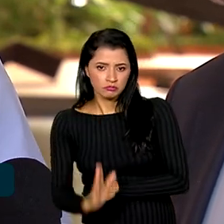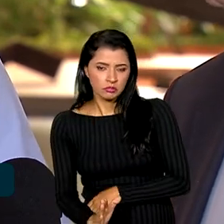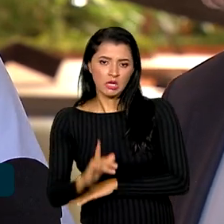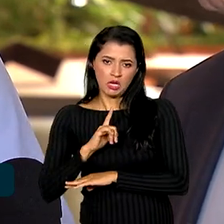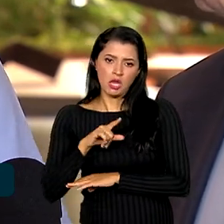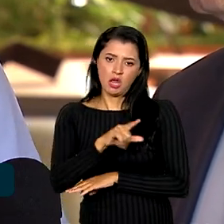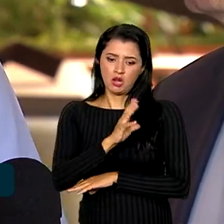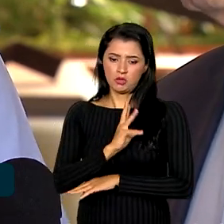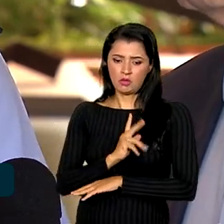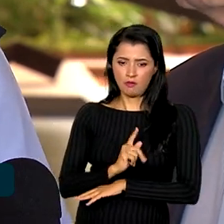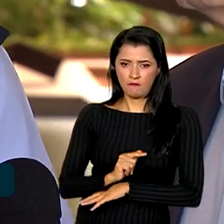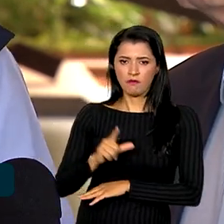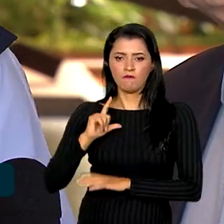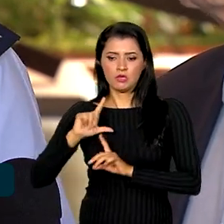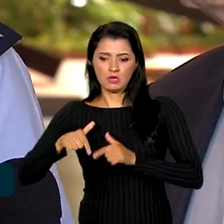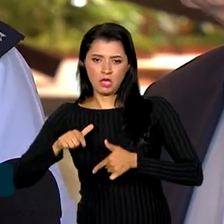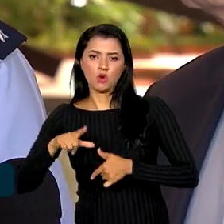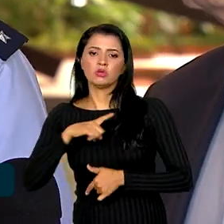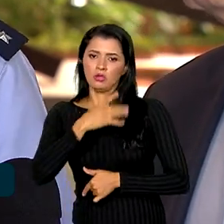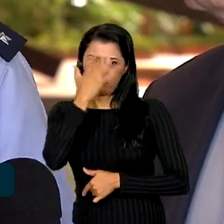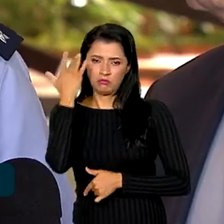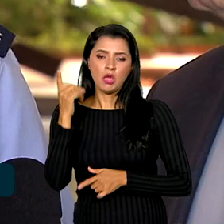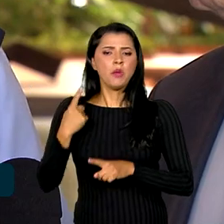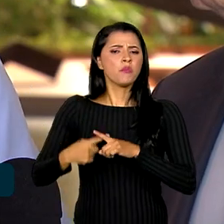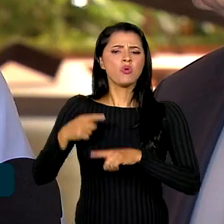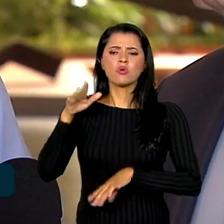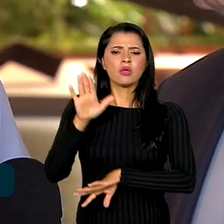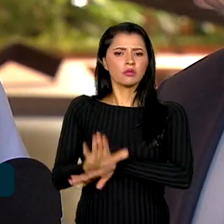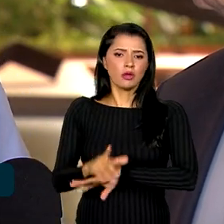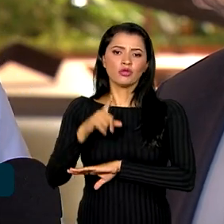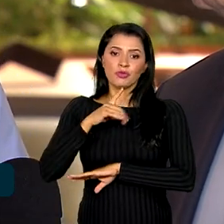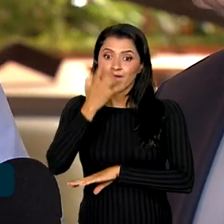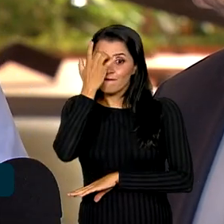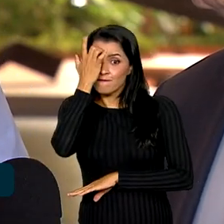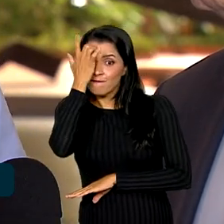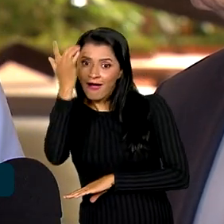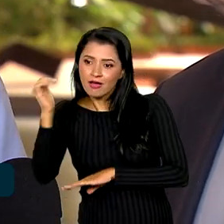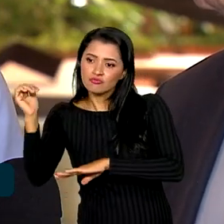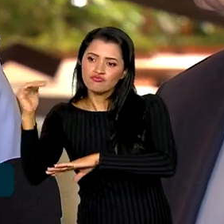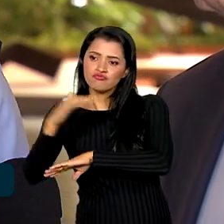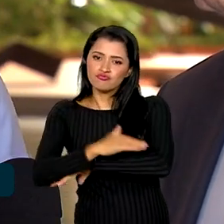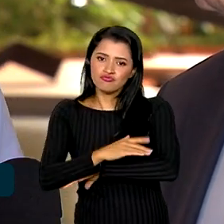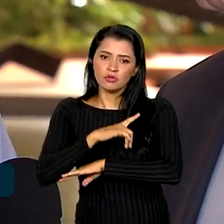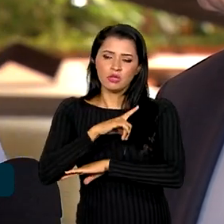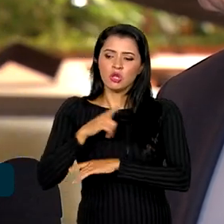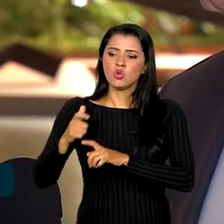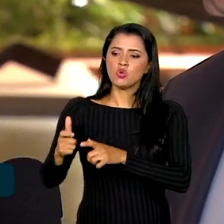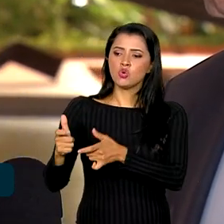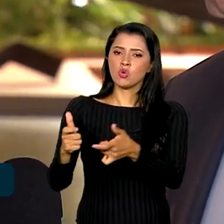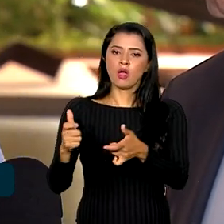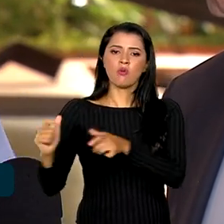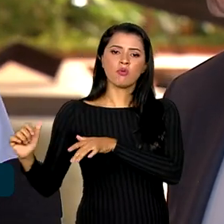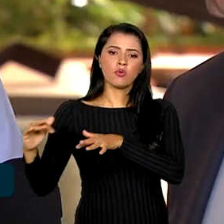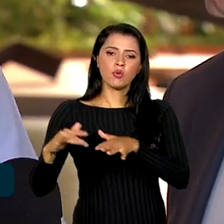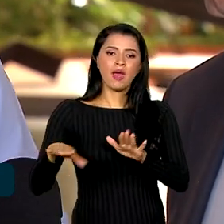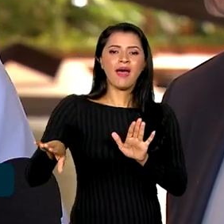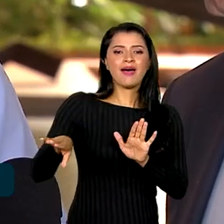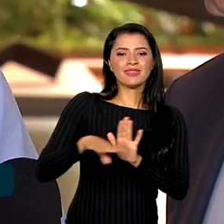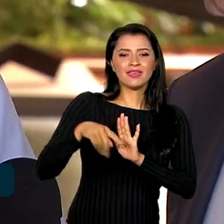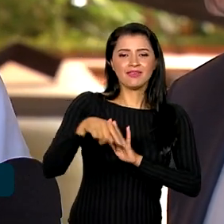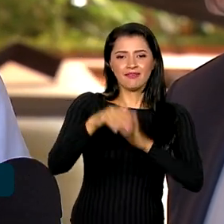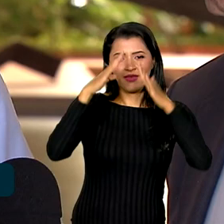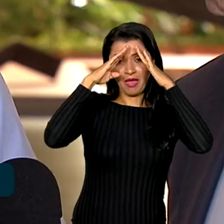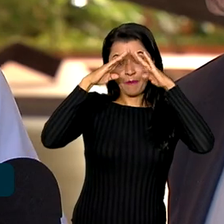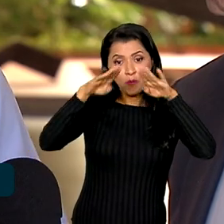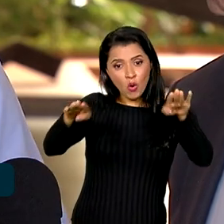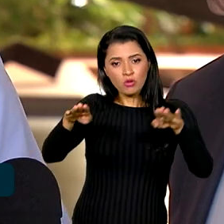dois lados. À tarde por quê? Porque facilita o transporte terrestre de todas as localidades até os aeroportos. Logicamente,